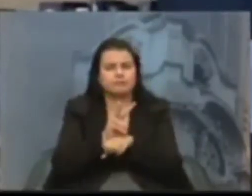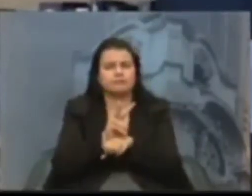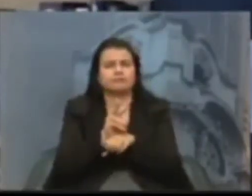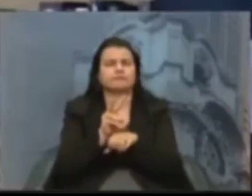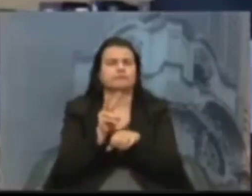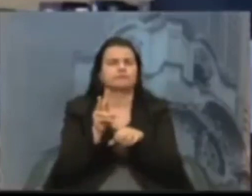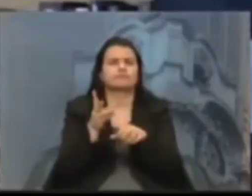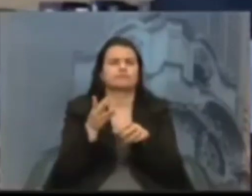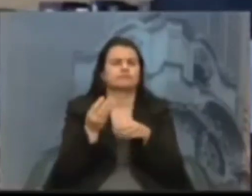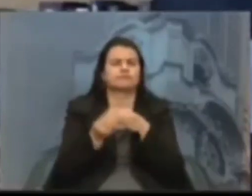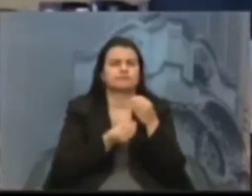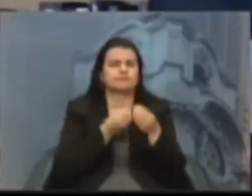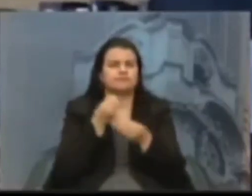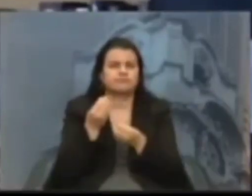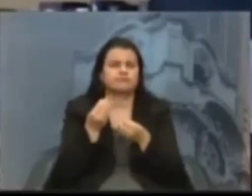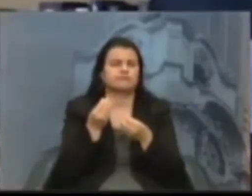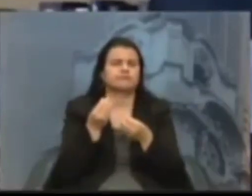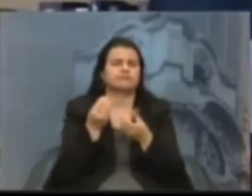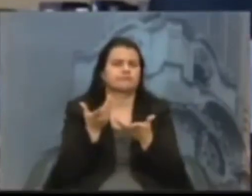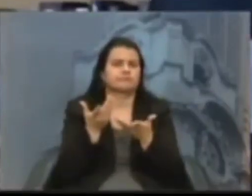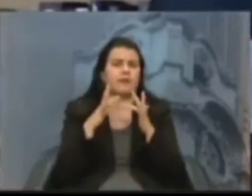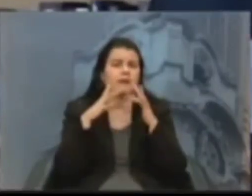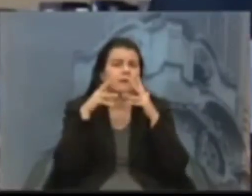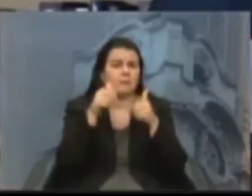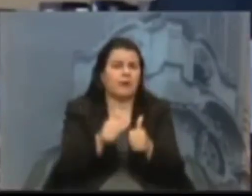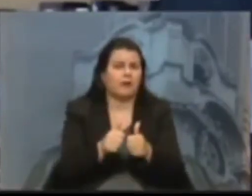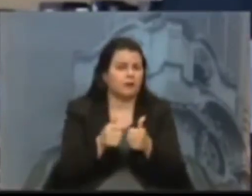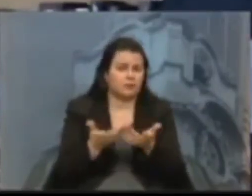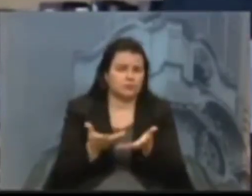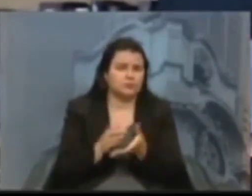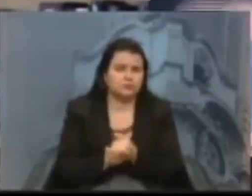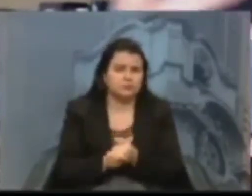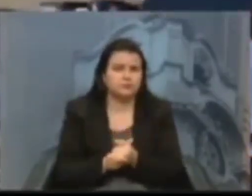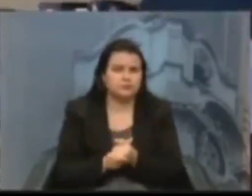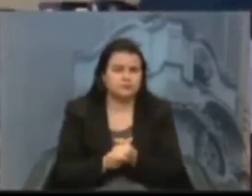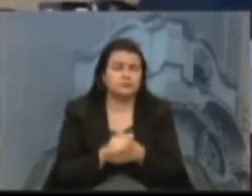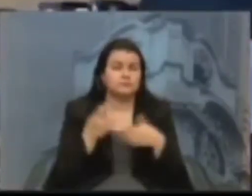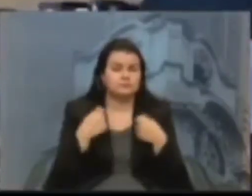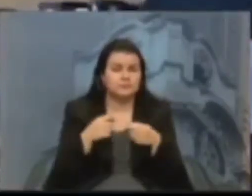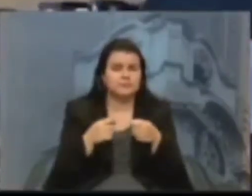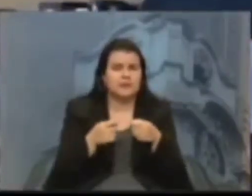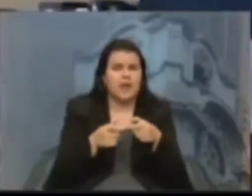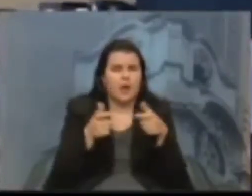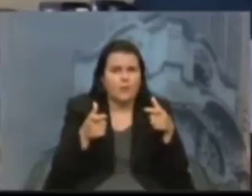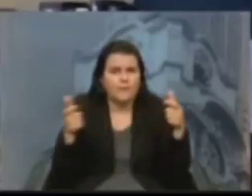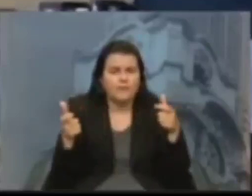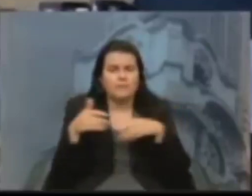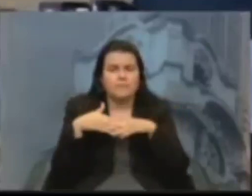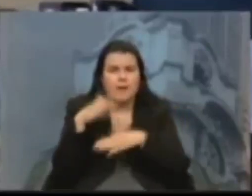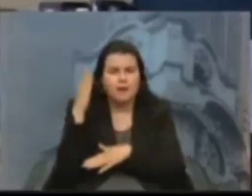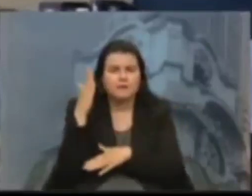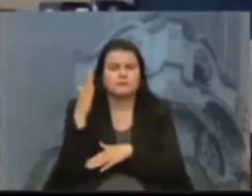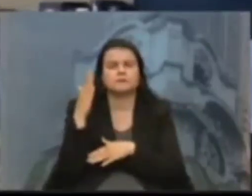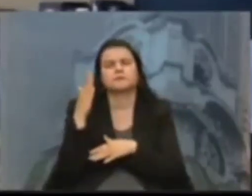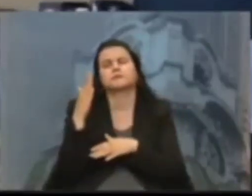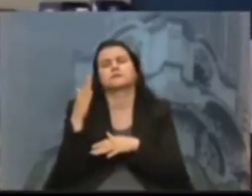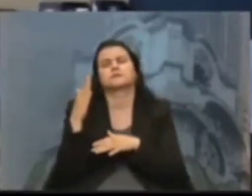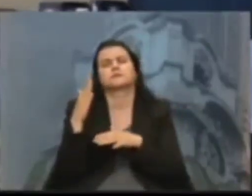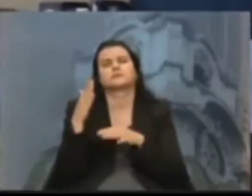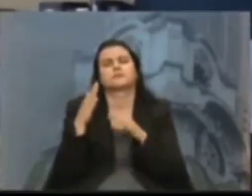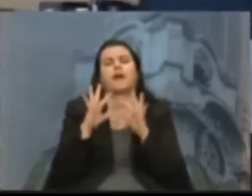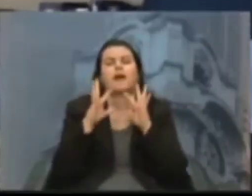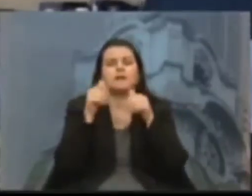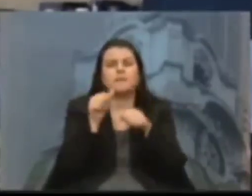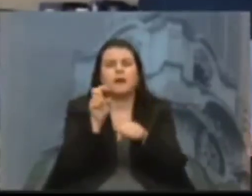contra os animais. E que a gente amplie, inclusive, os animais que nós estamos